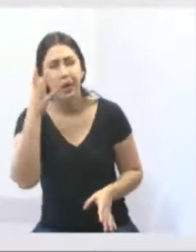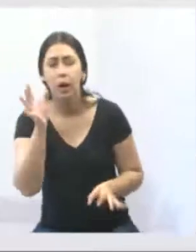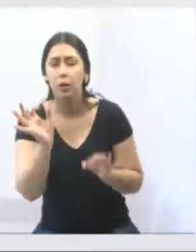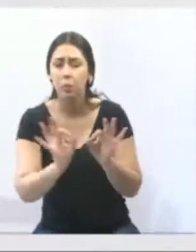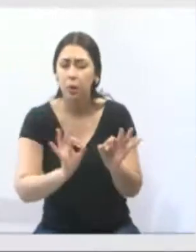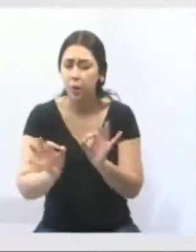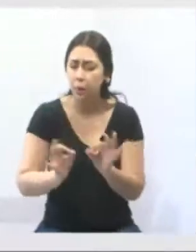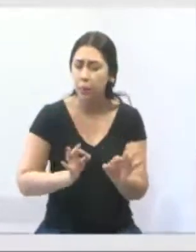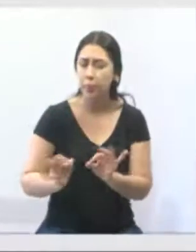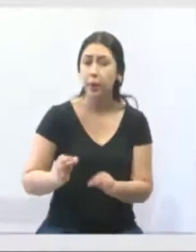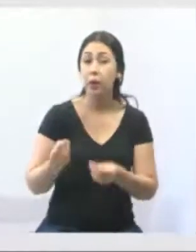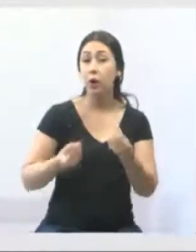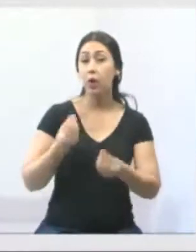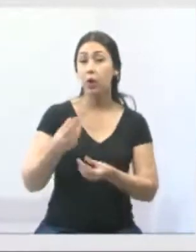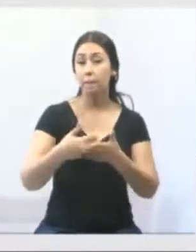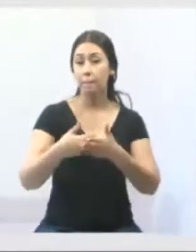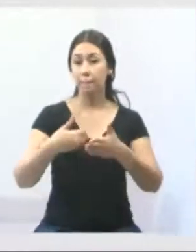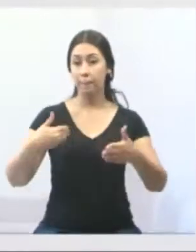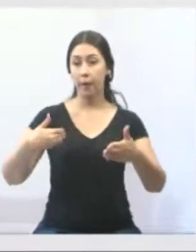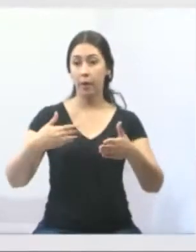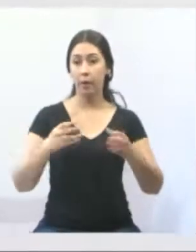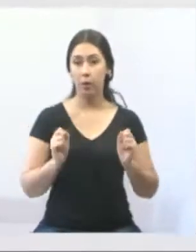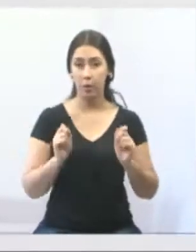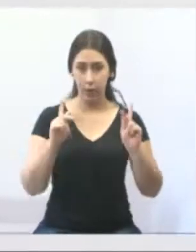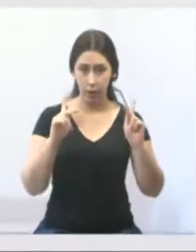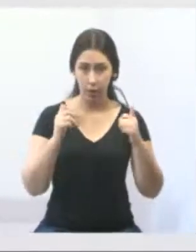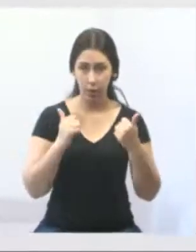para o recuo desses dois pós, ok?